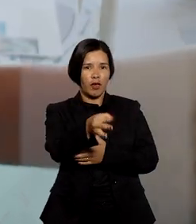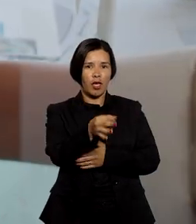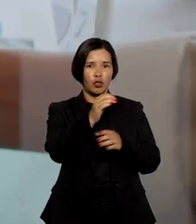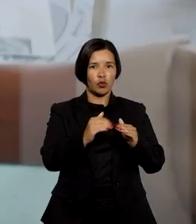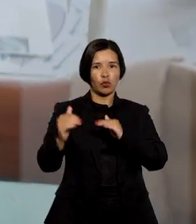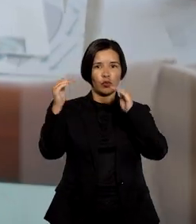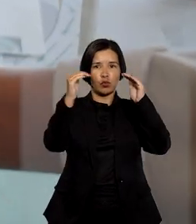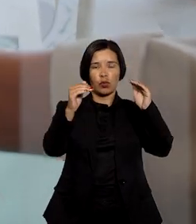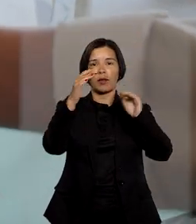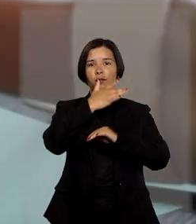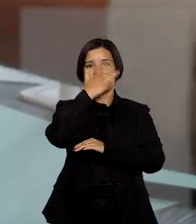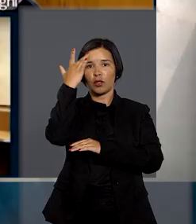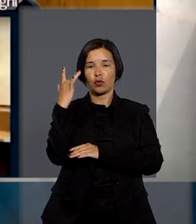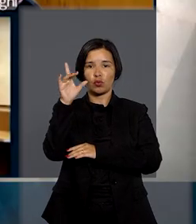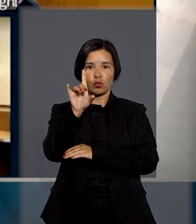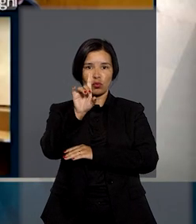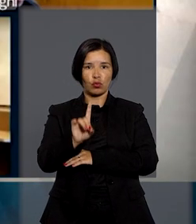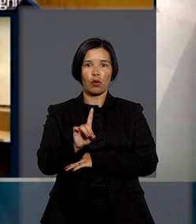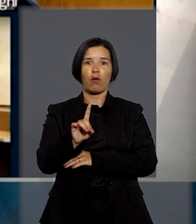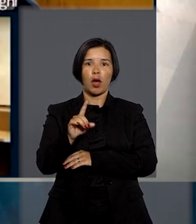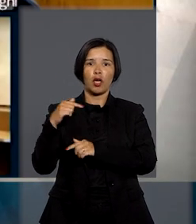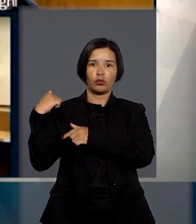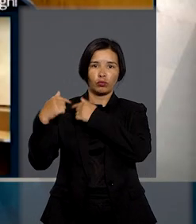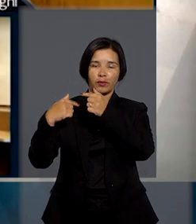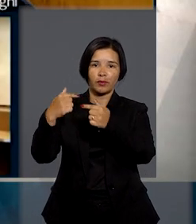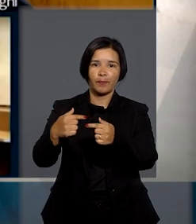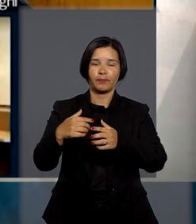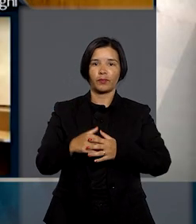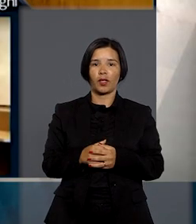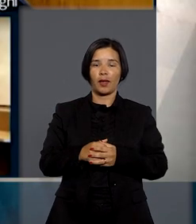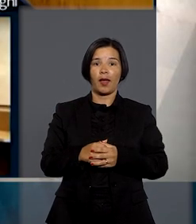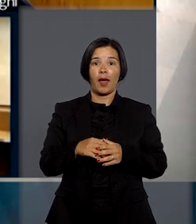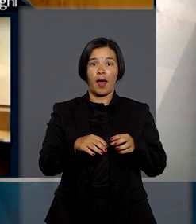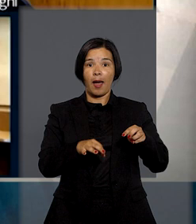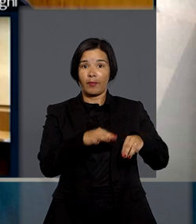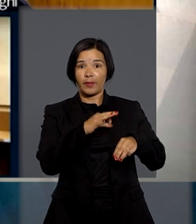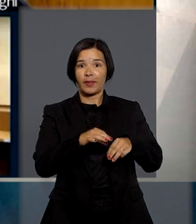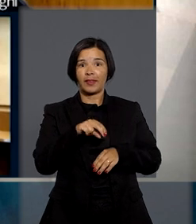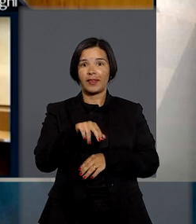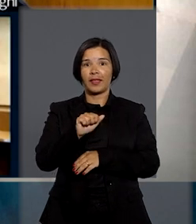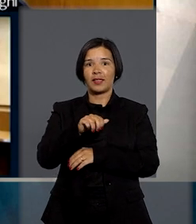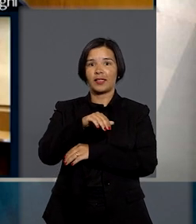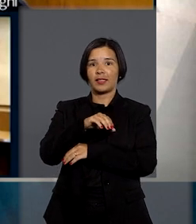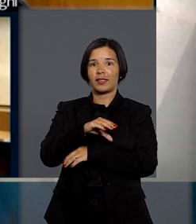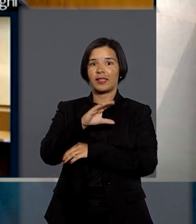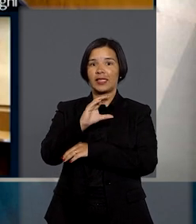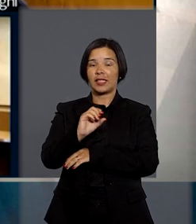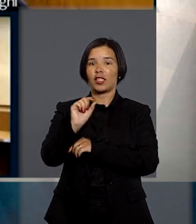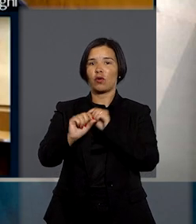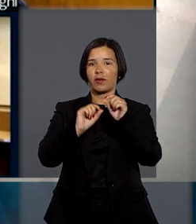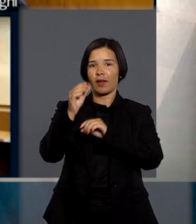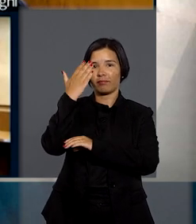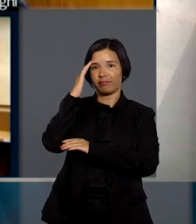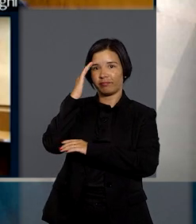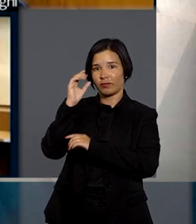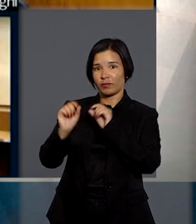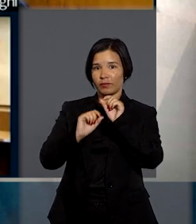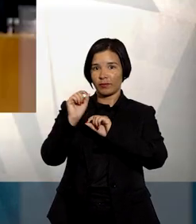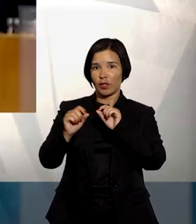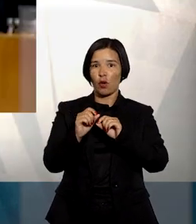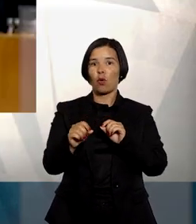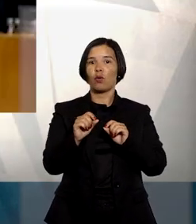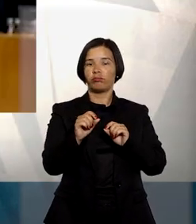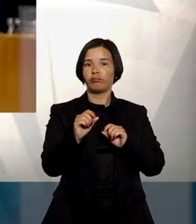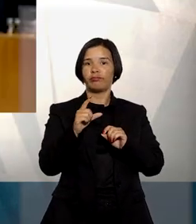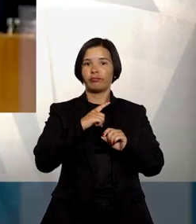soberania da vontade do testador. No STJ, a relatora ministra Nancy Andrigue avaliou que, no entendimento da Corte Estadual,